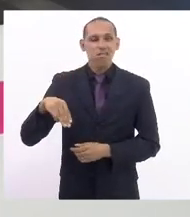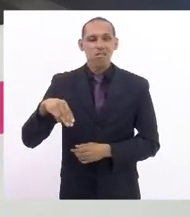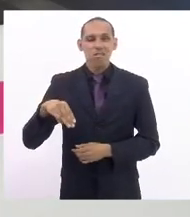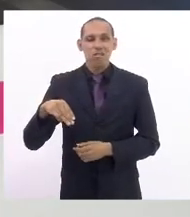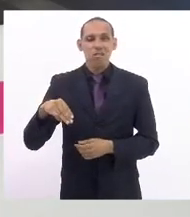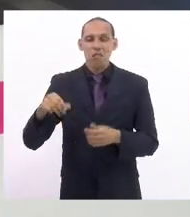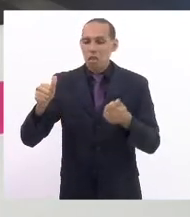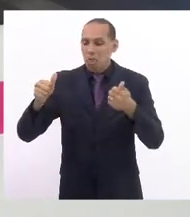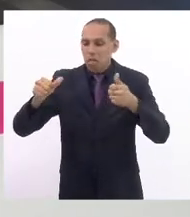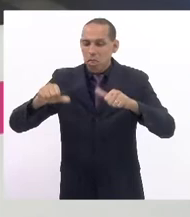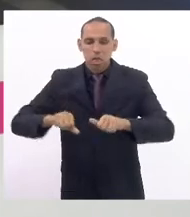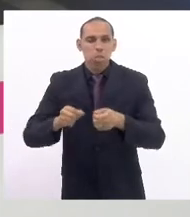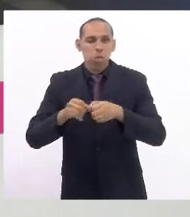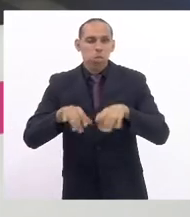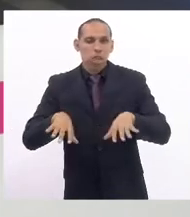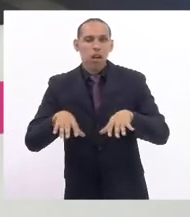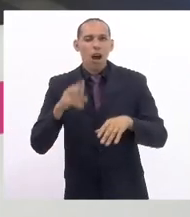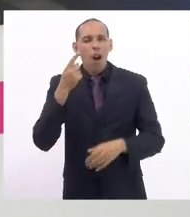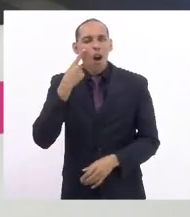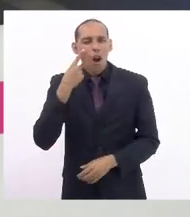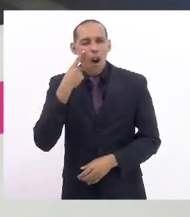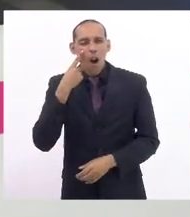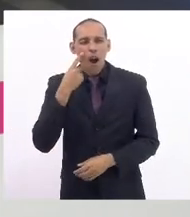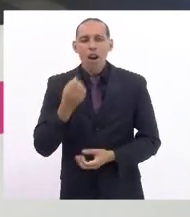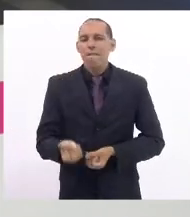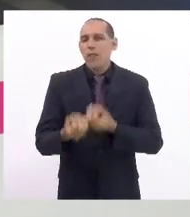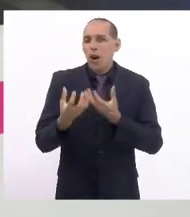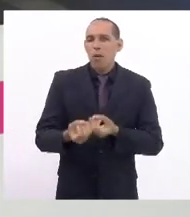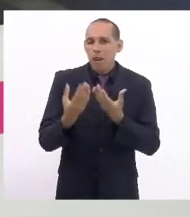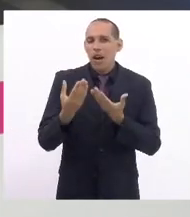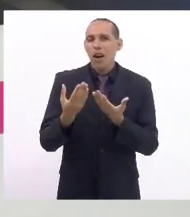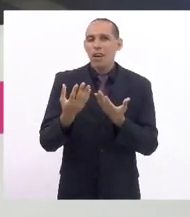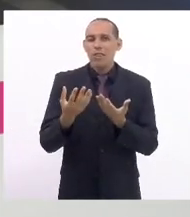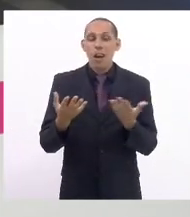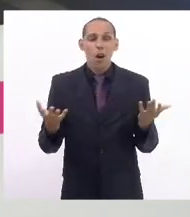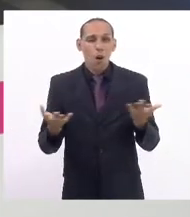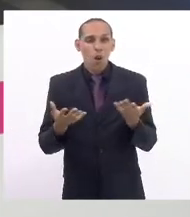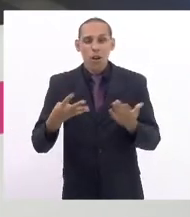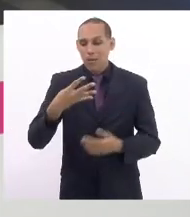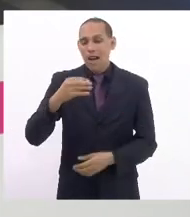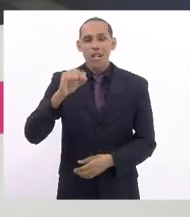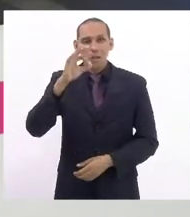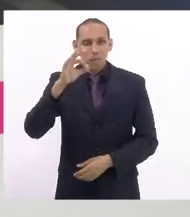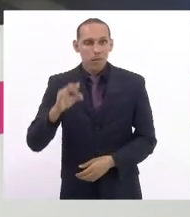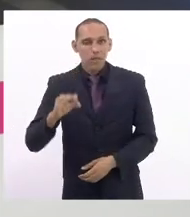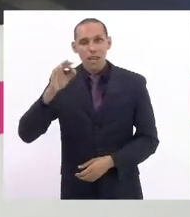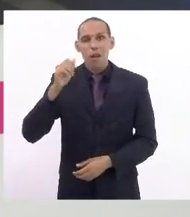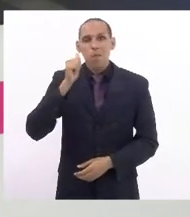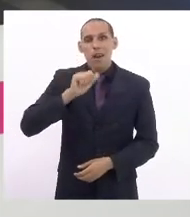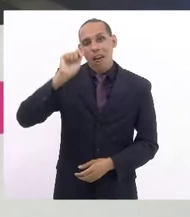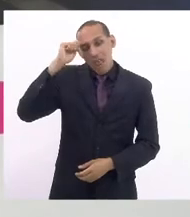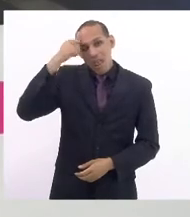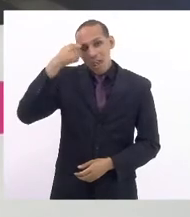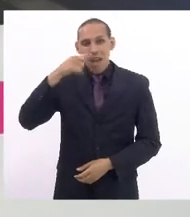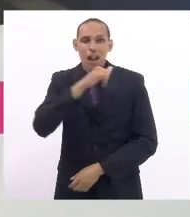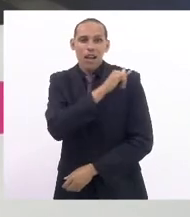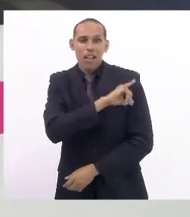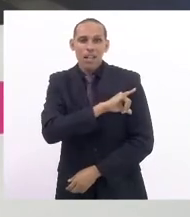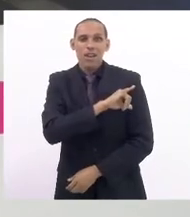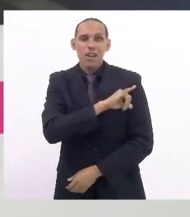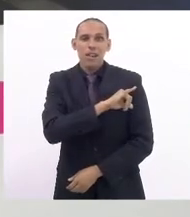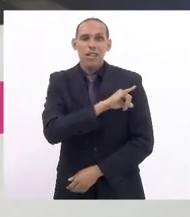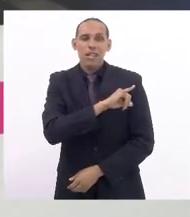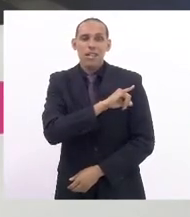olha os dados do DIESB segundo trimestre de 2021 40% das mulheres negras no Rio de Janeiro estavam em trabalho